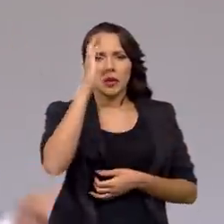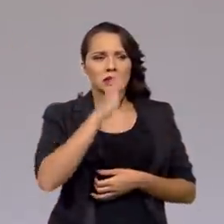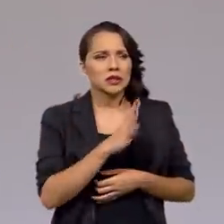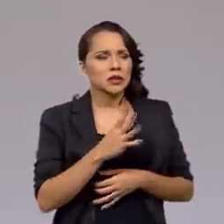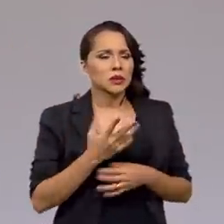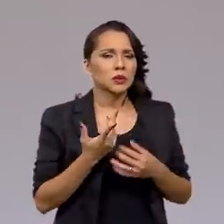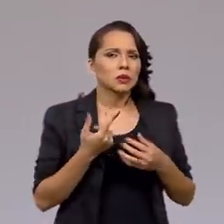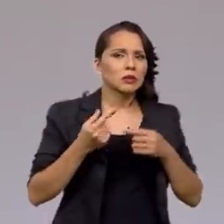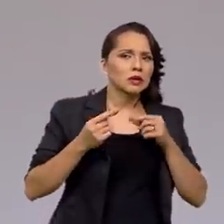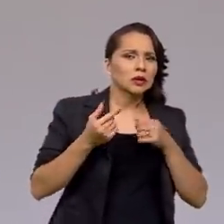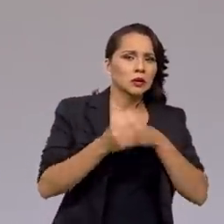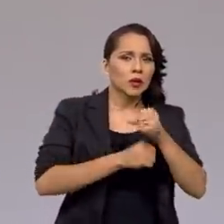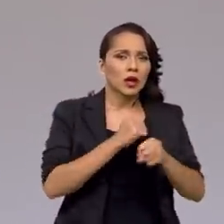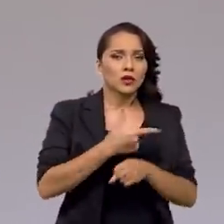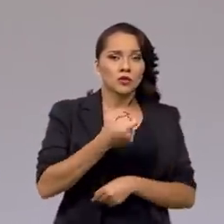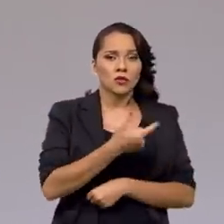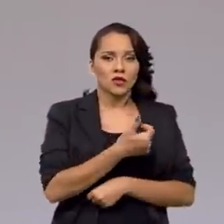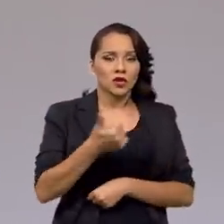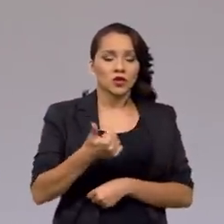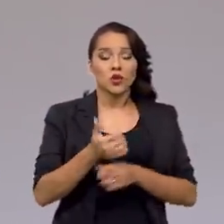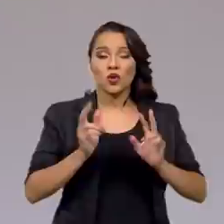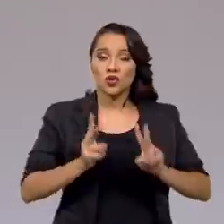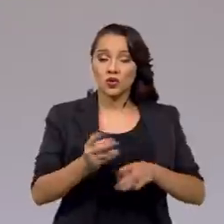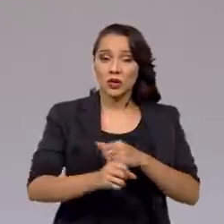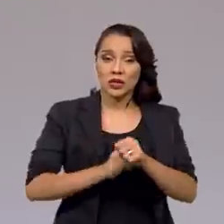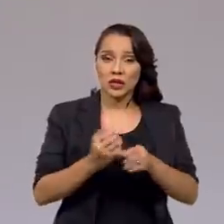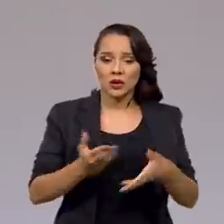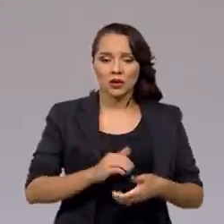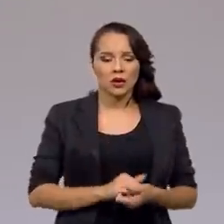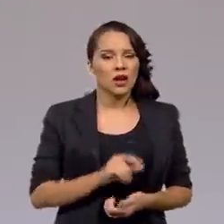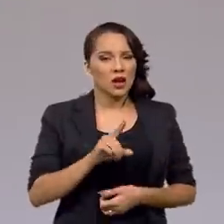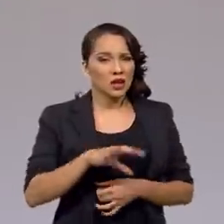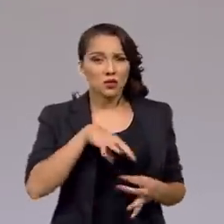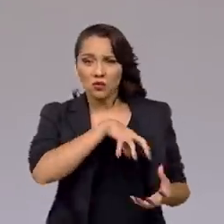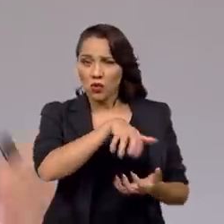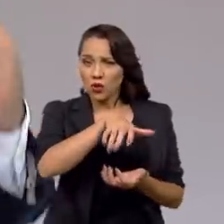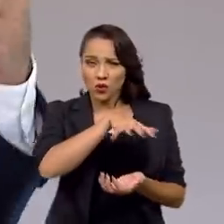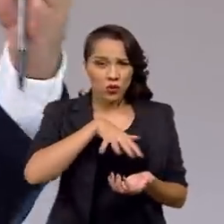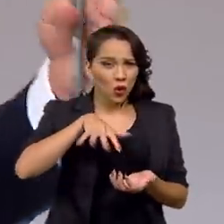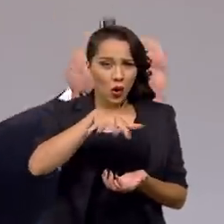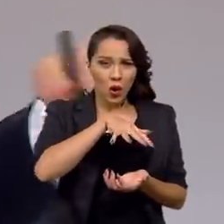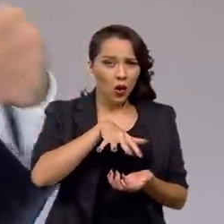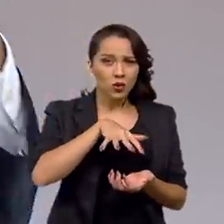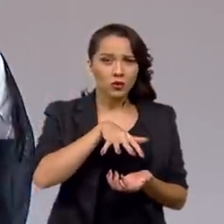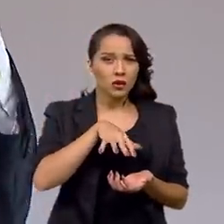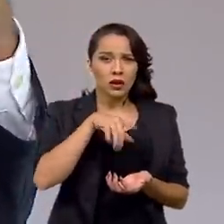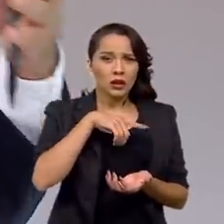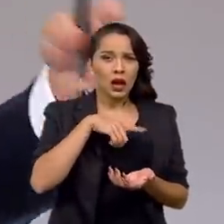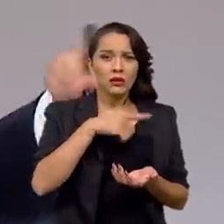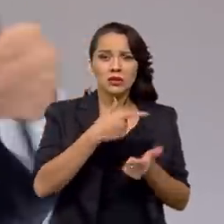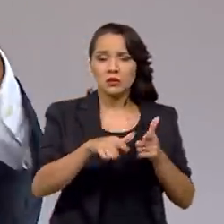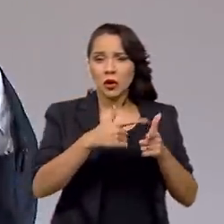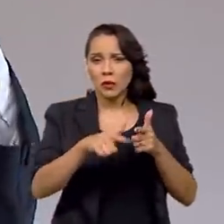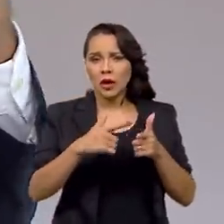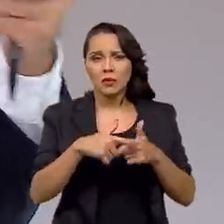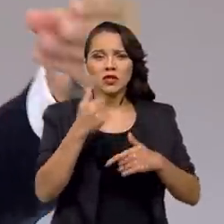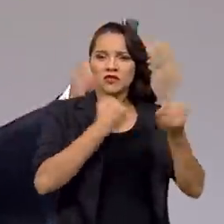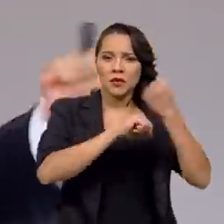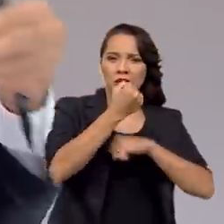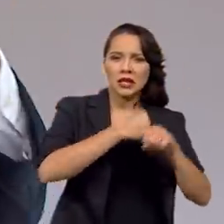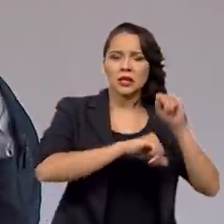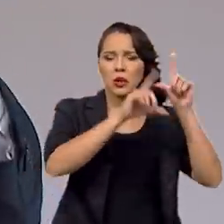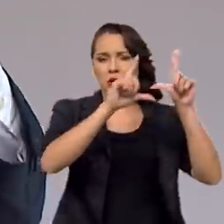em 2021 e continua nesse ano. É um fenômeno mundial? Decorre dessas quebras de cadeias